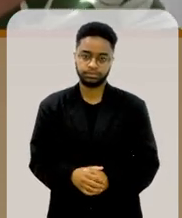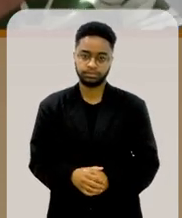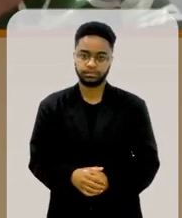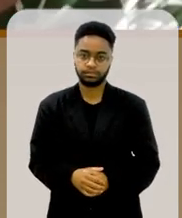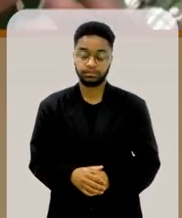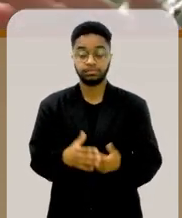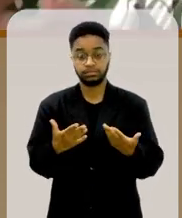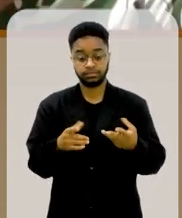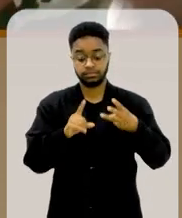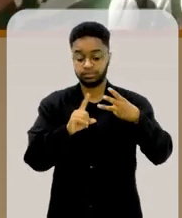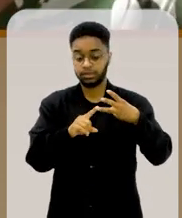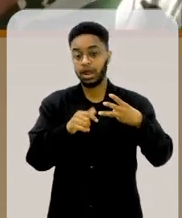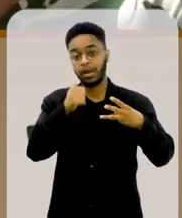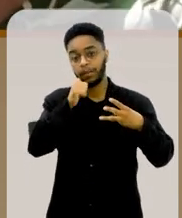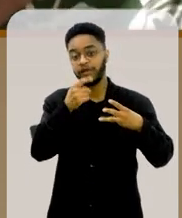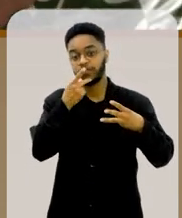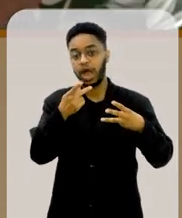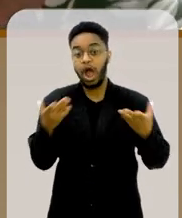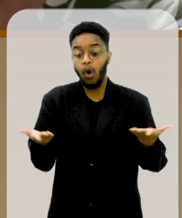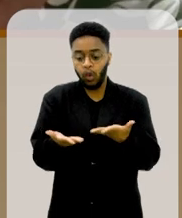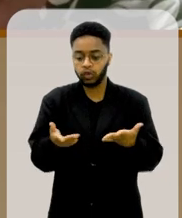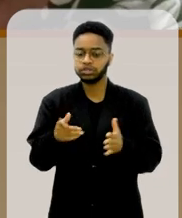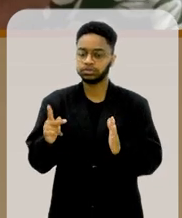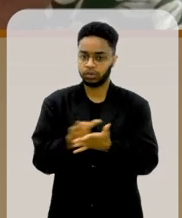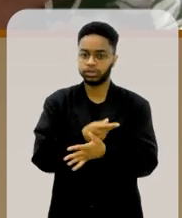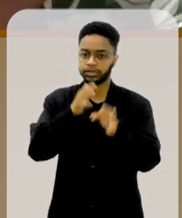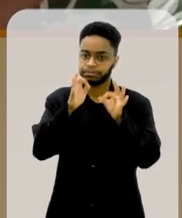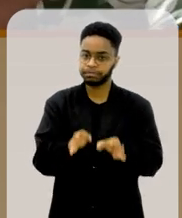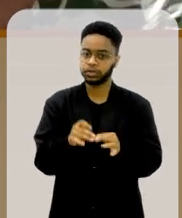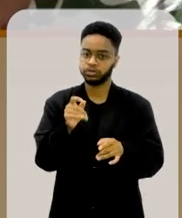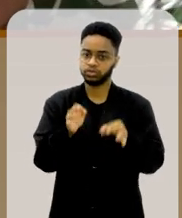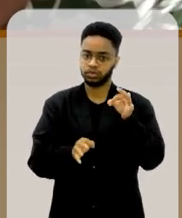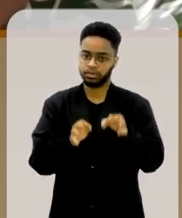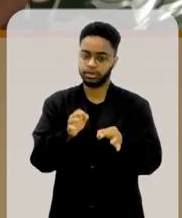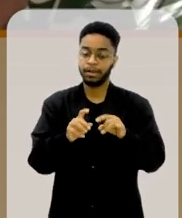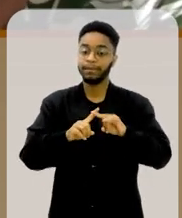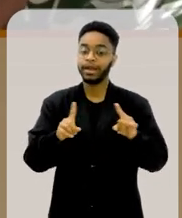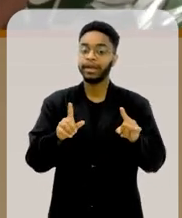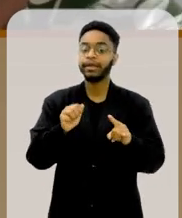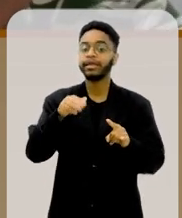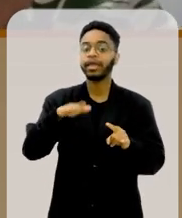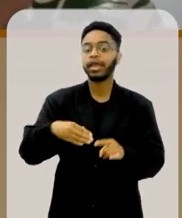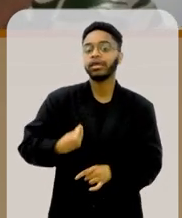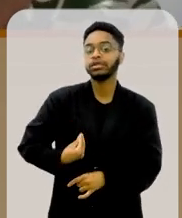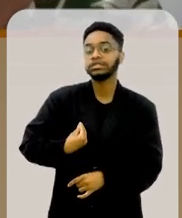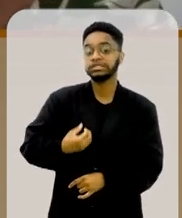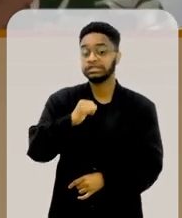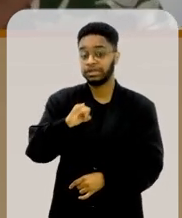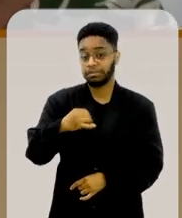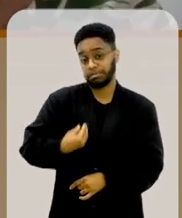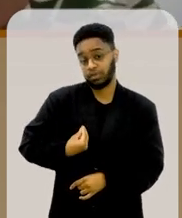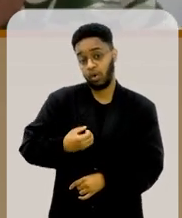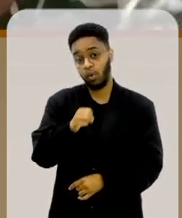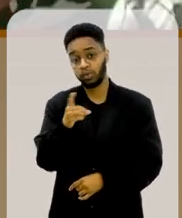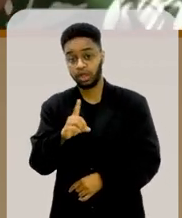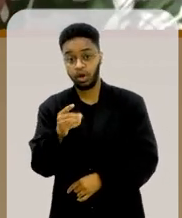que disse que dessa vez o julgamento vai acontecer. Quer estejam presentes ou não as testemunhas.